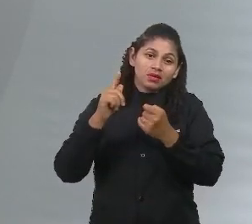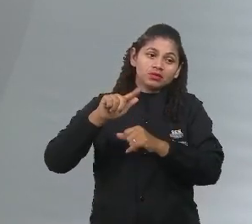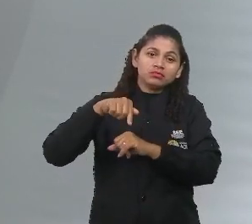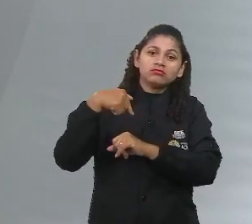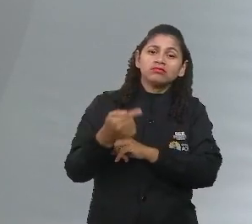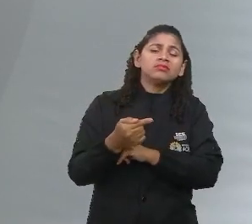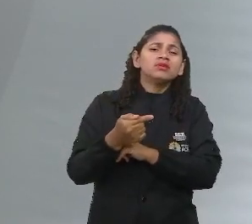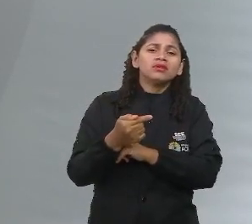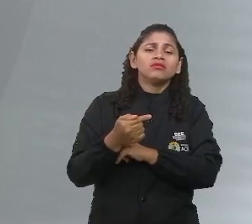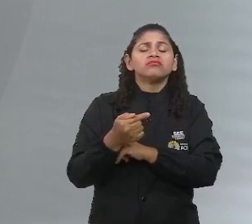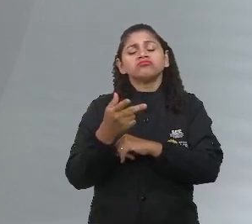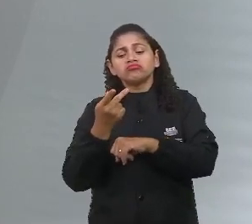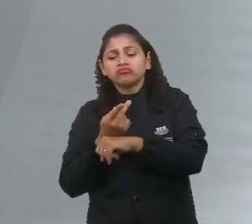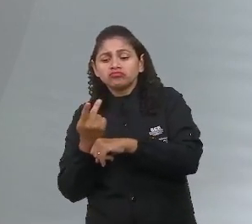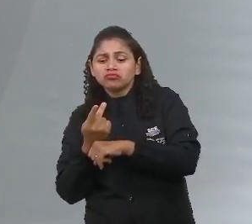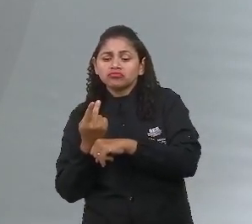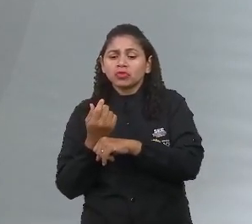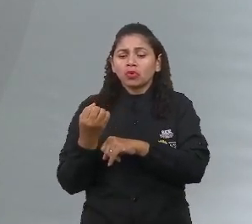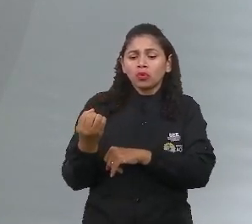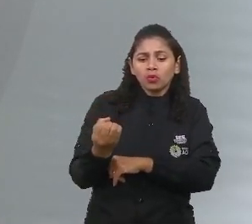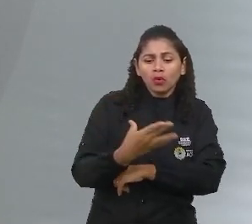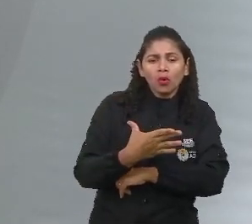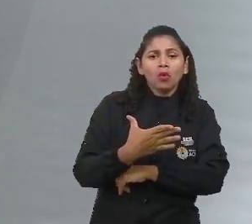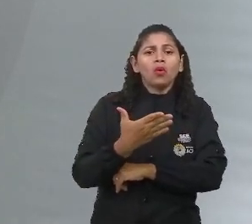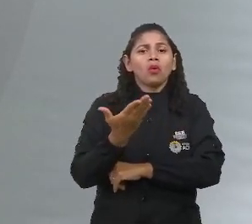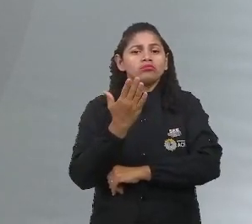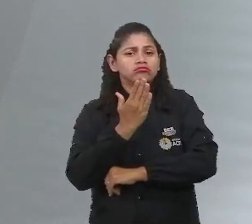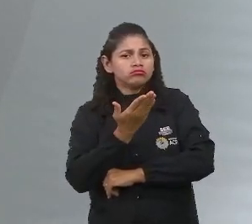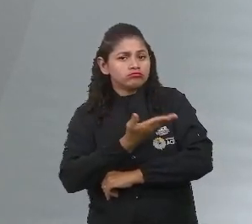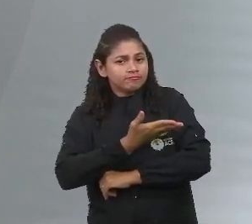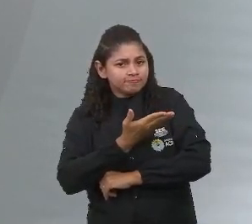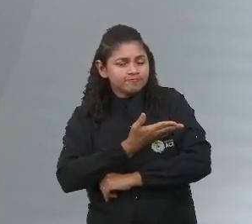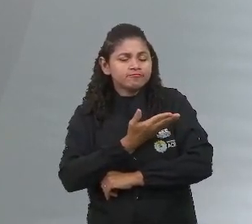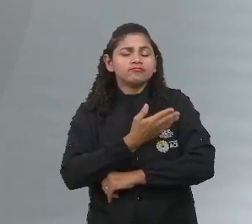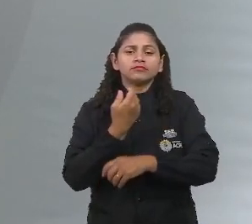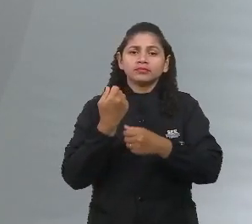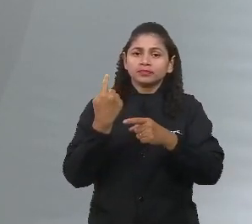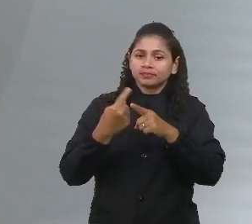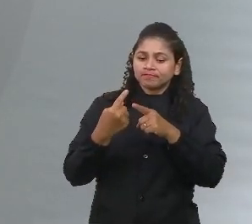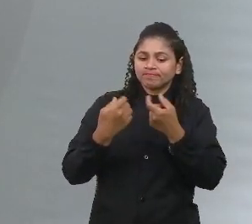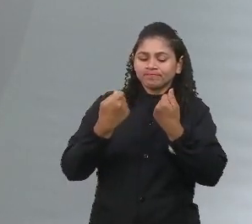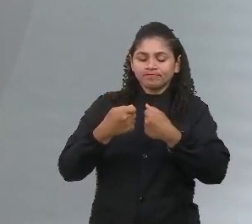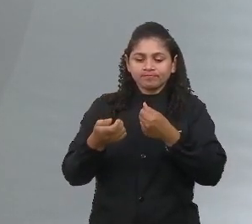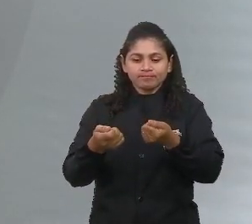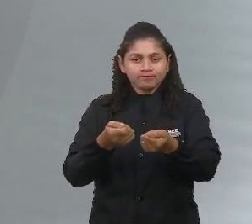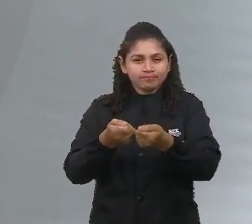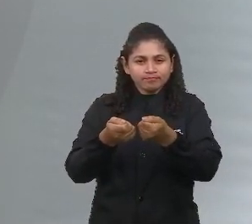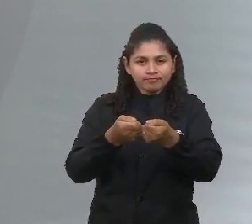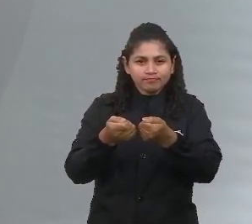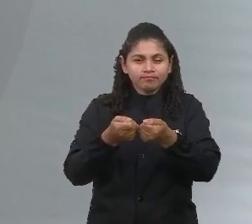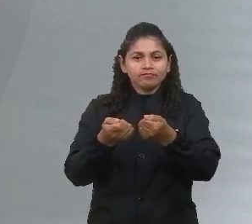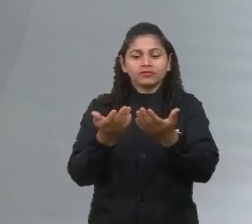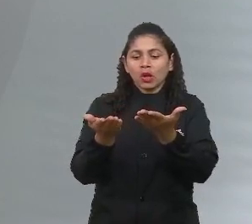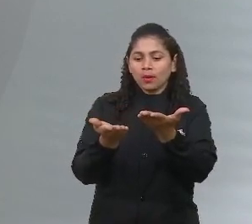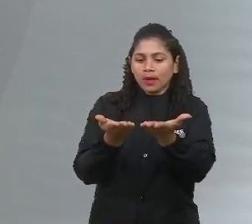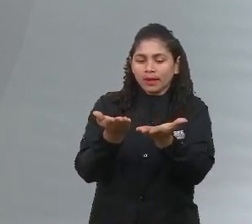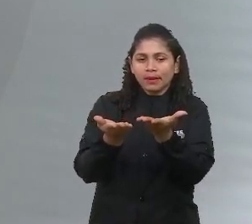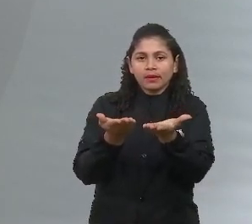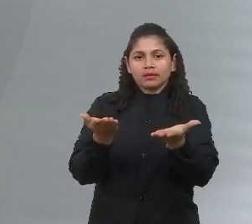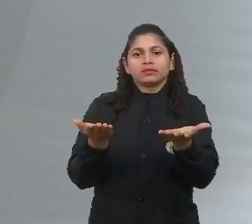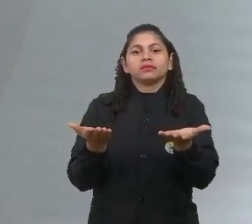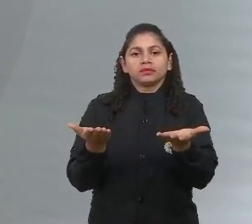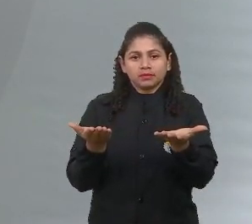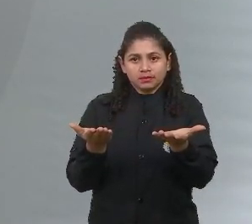Vou buscar novas amizades. Porque eu preciso manter a homeostase, o equilíbrio. Então, para eu manter o equilíbrio, eu vou manter ali as correlações e tudo mais.